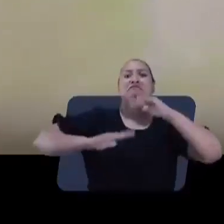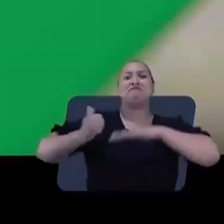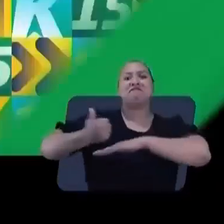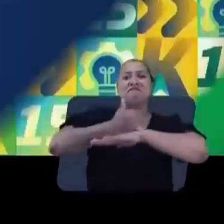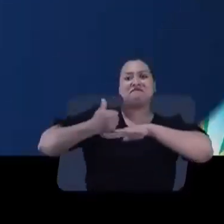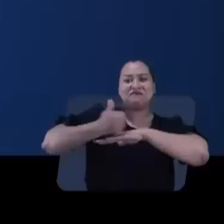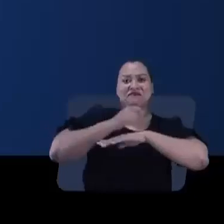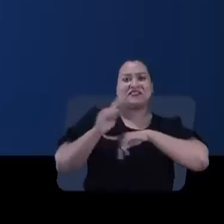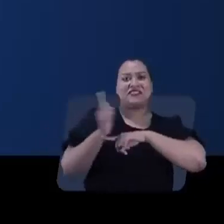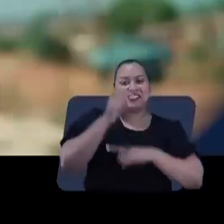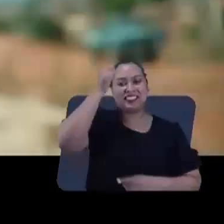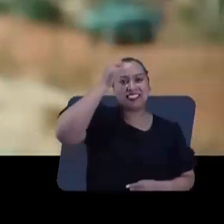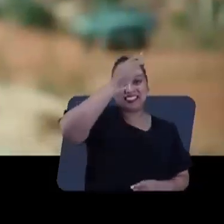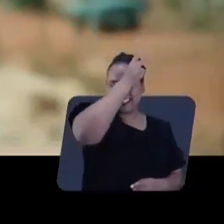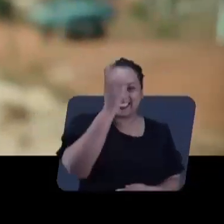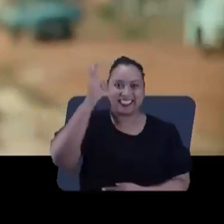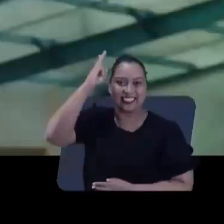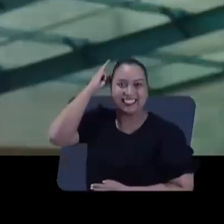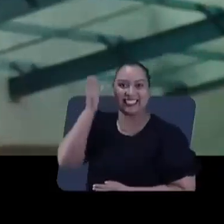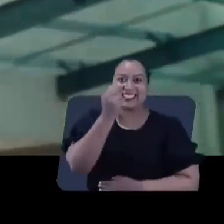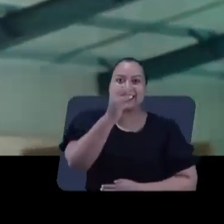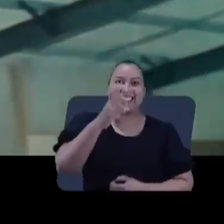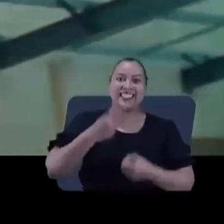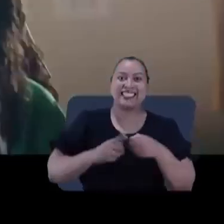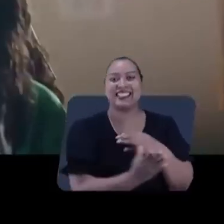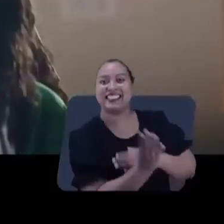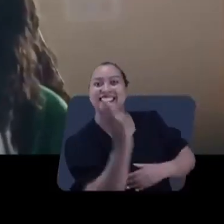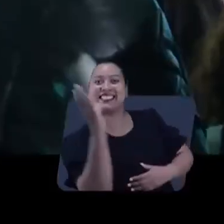Kennedy e pessoas dançando.